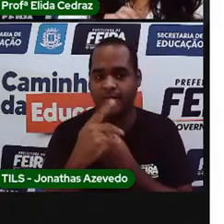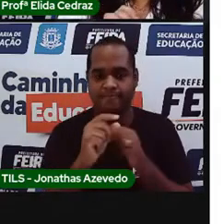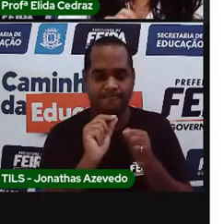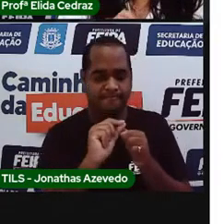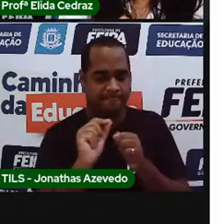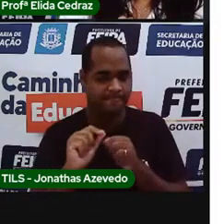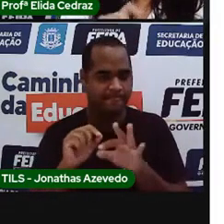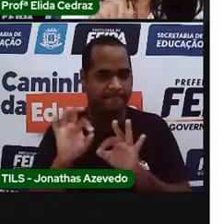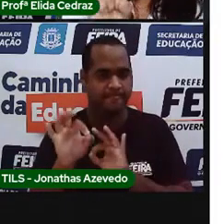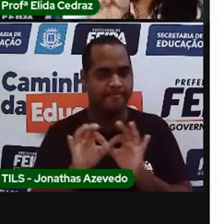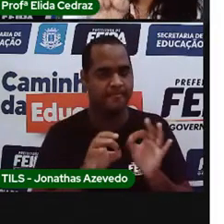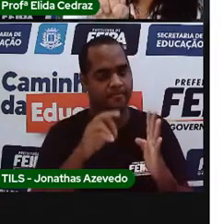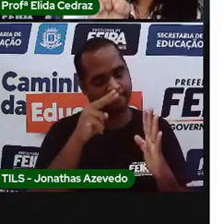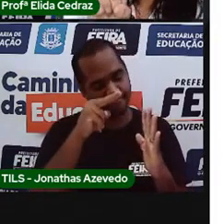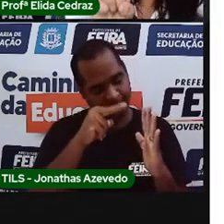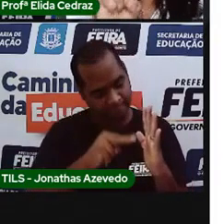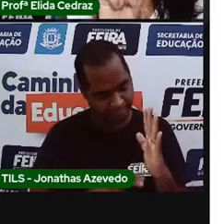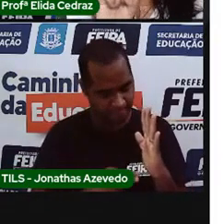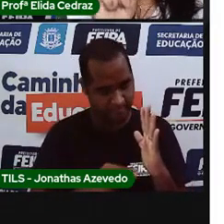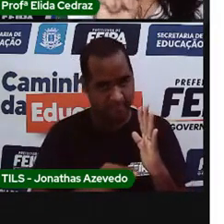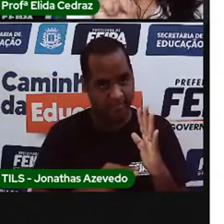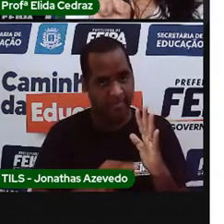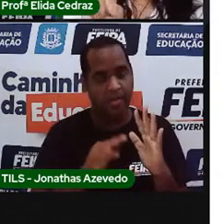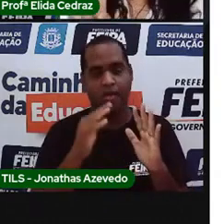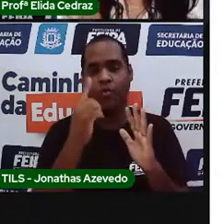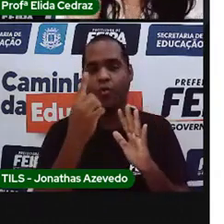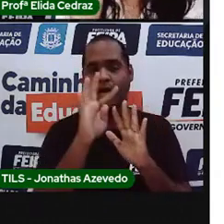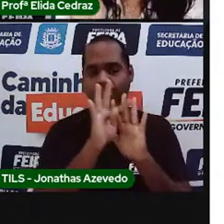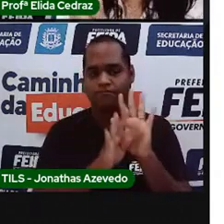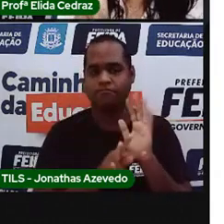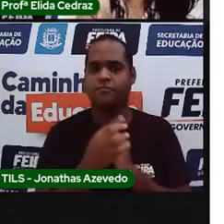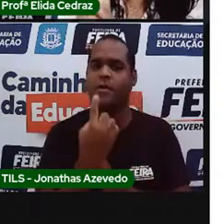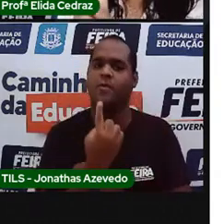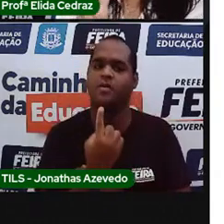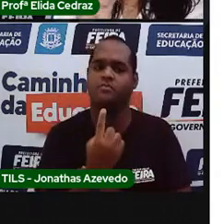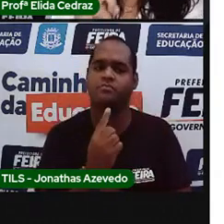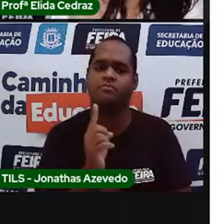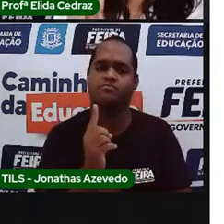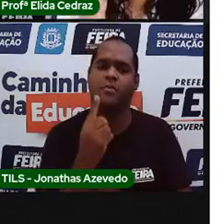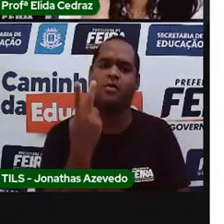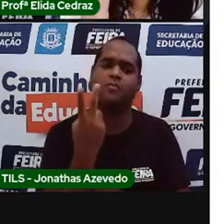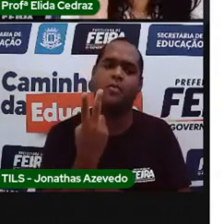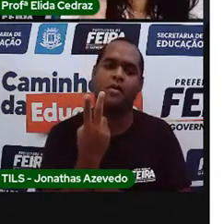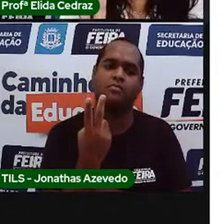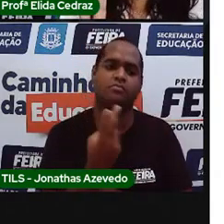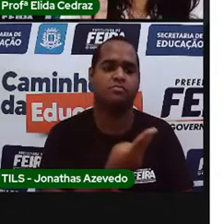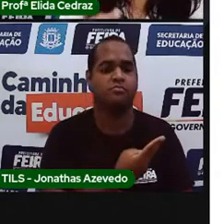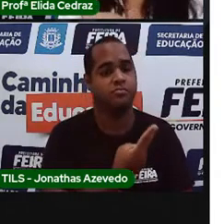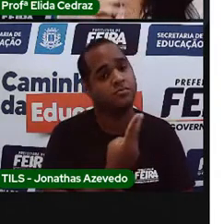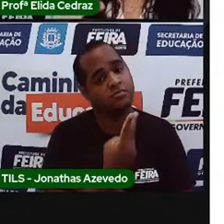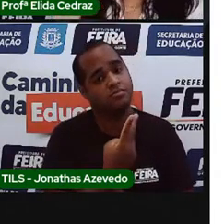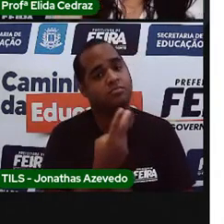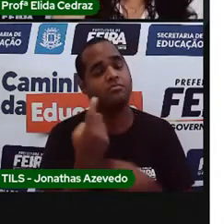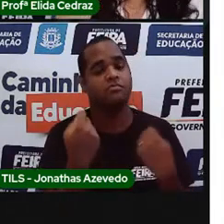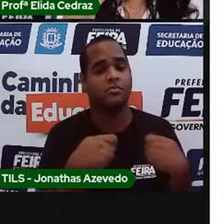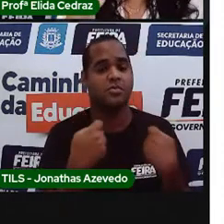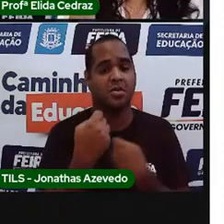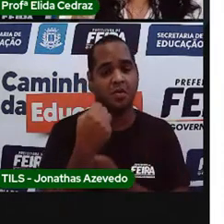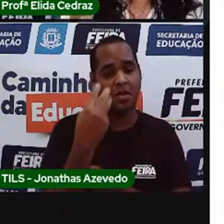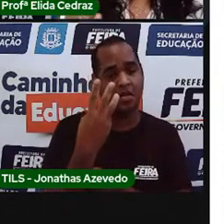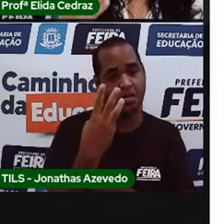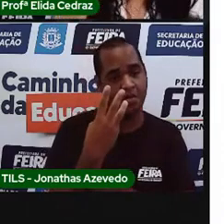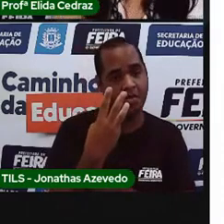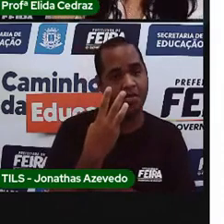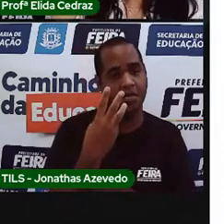essa leitura uma vez, não. A prova é que você faça assim, duas vezes, três